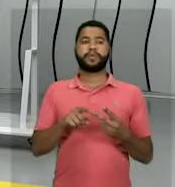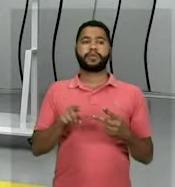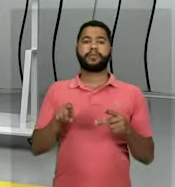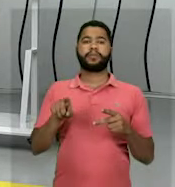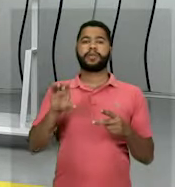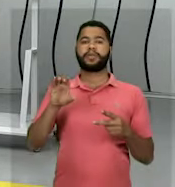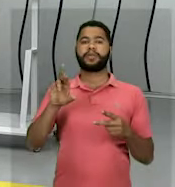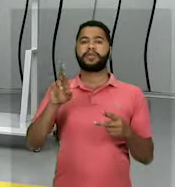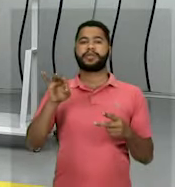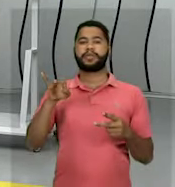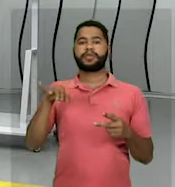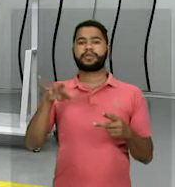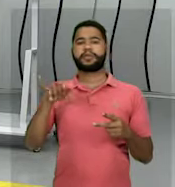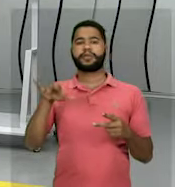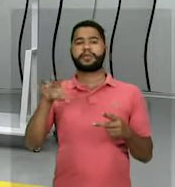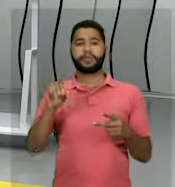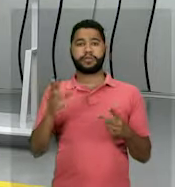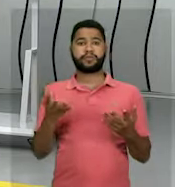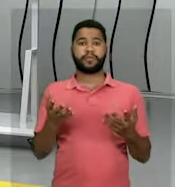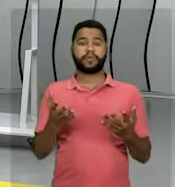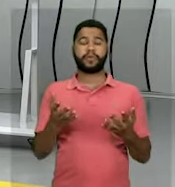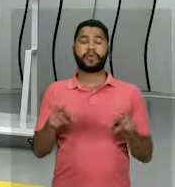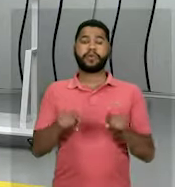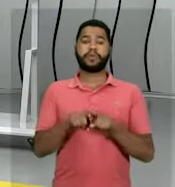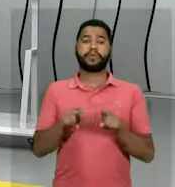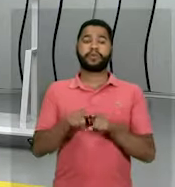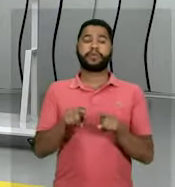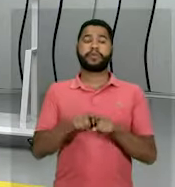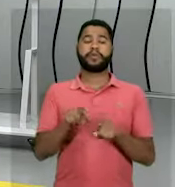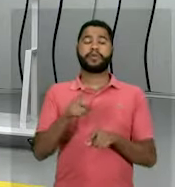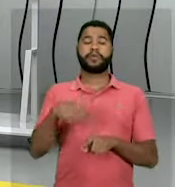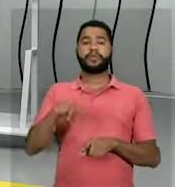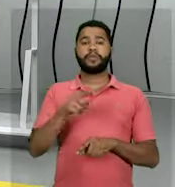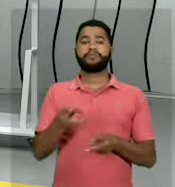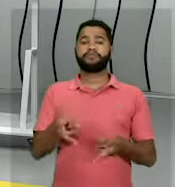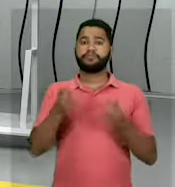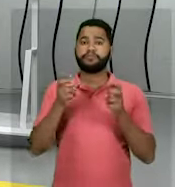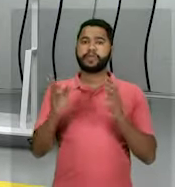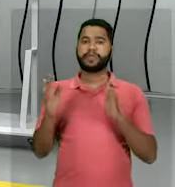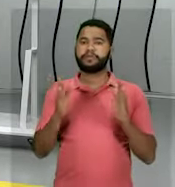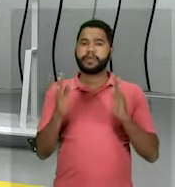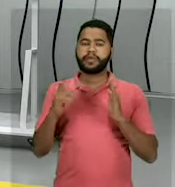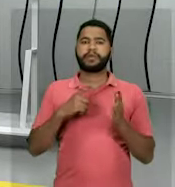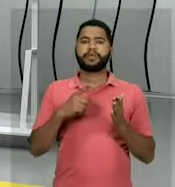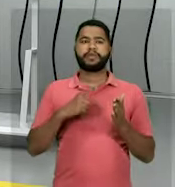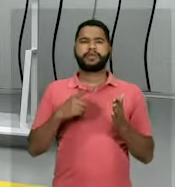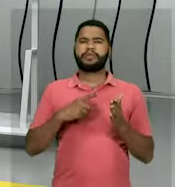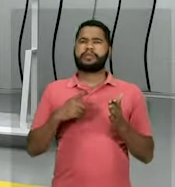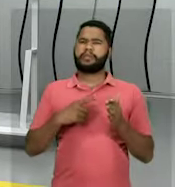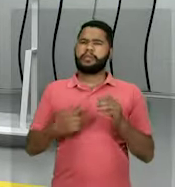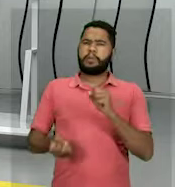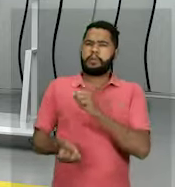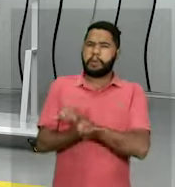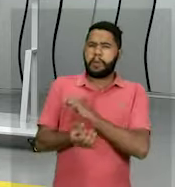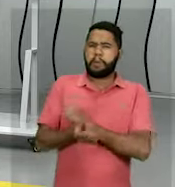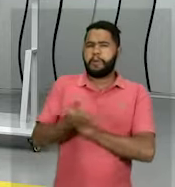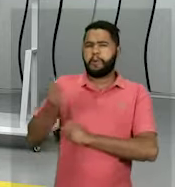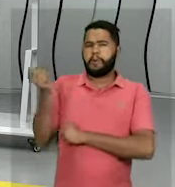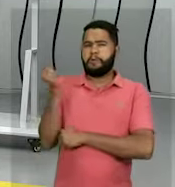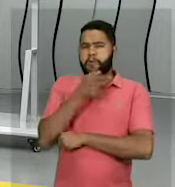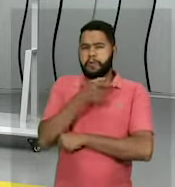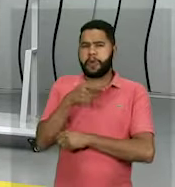vai pesquisar e reforçar. E a gente vai perceber que nessa fase vai haver muita corrupção, as fraudes